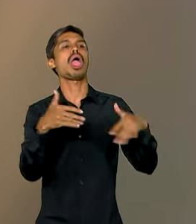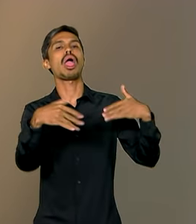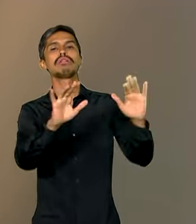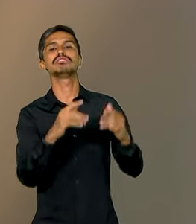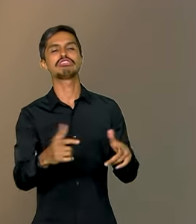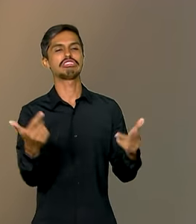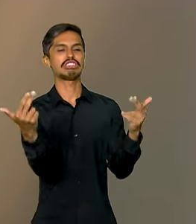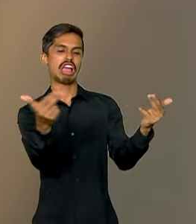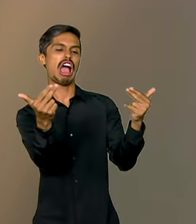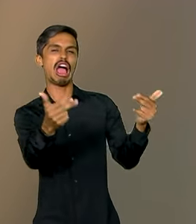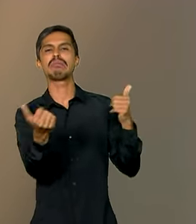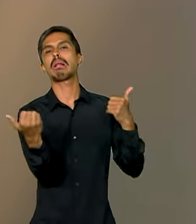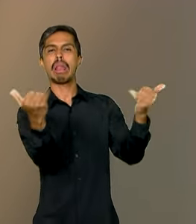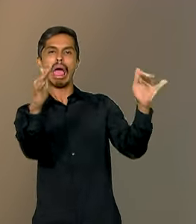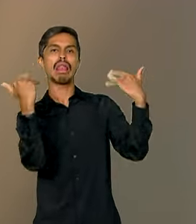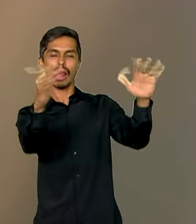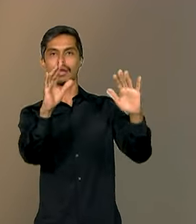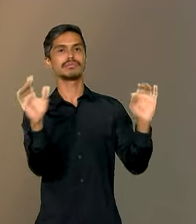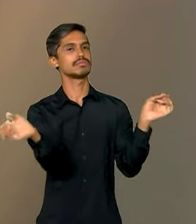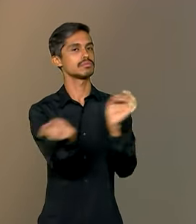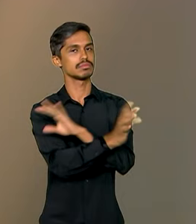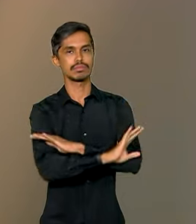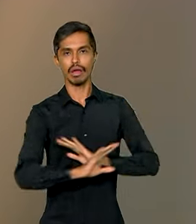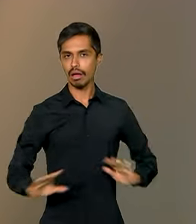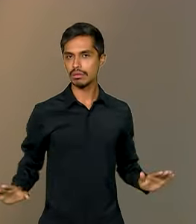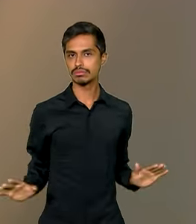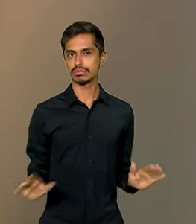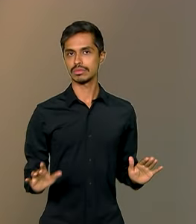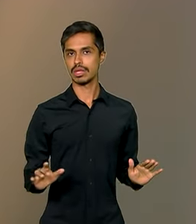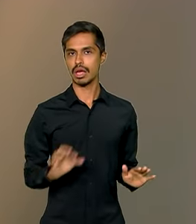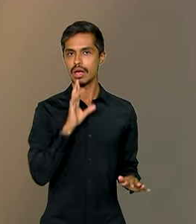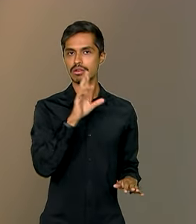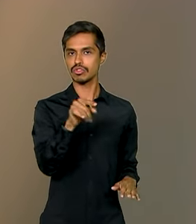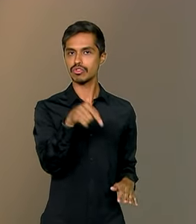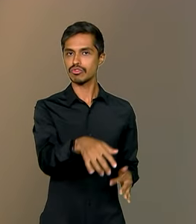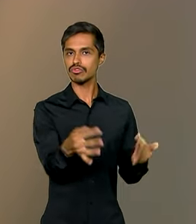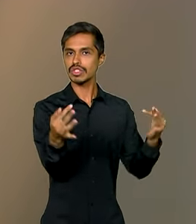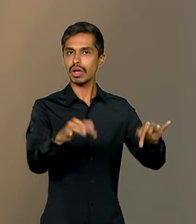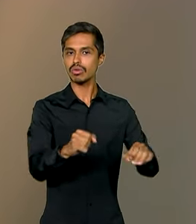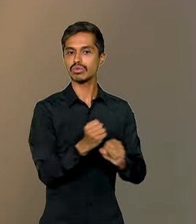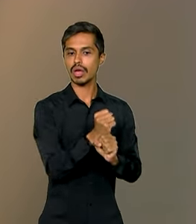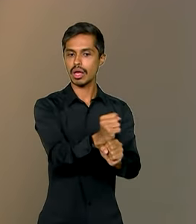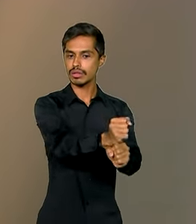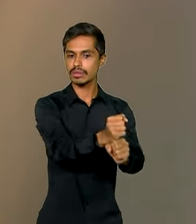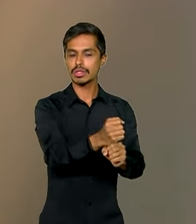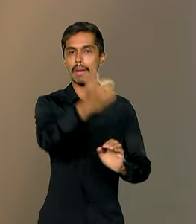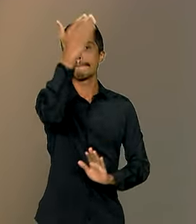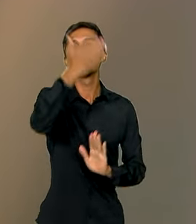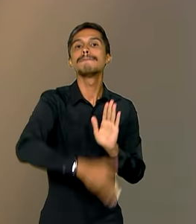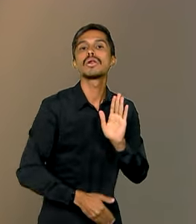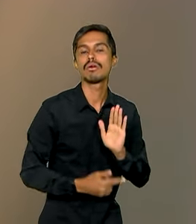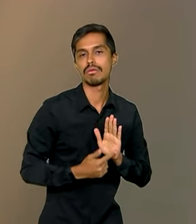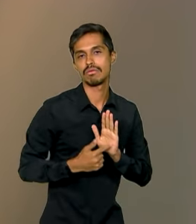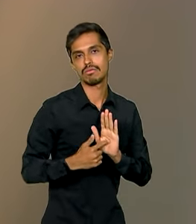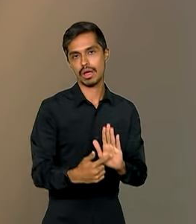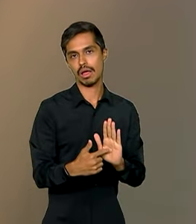de armas no Brasil. E esses resultados agora do final do ano, eles estão provando